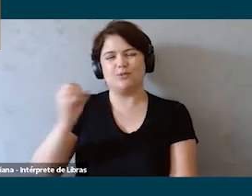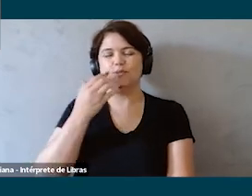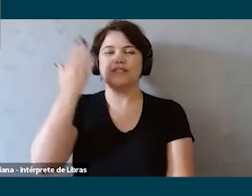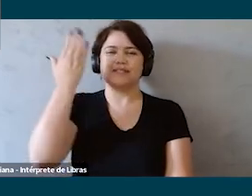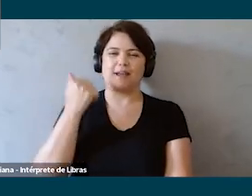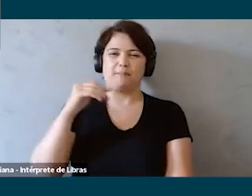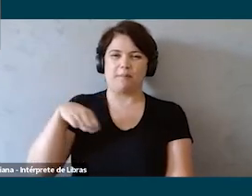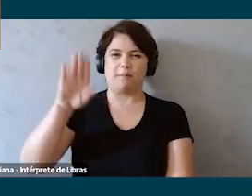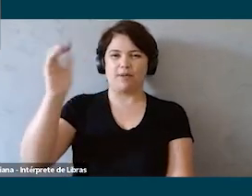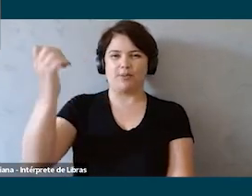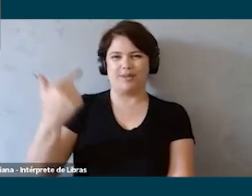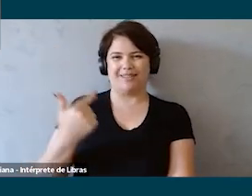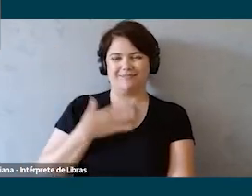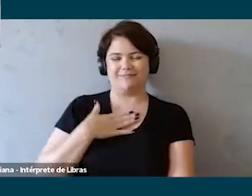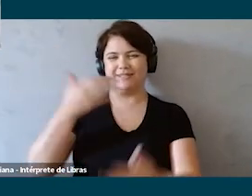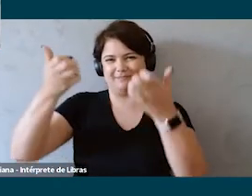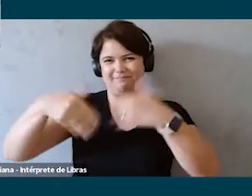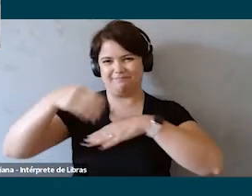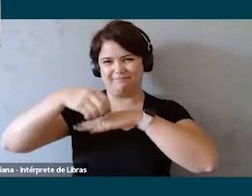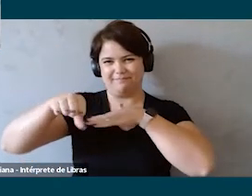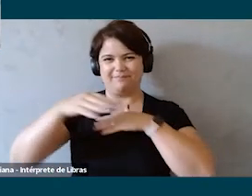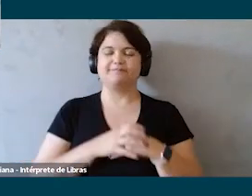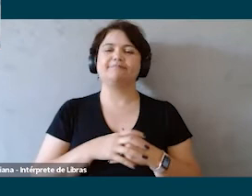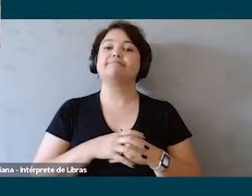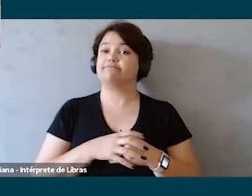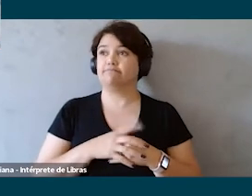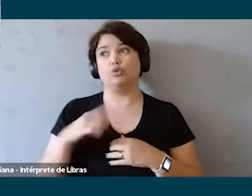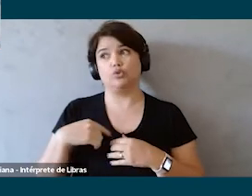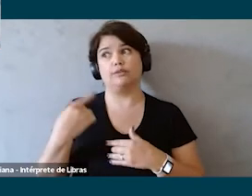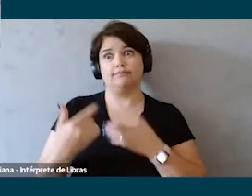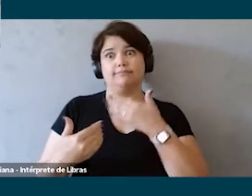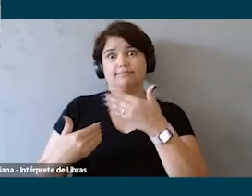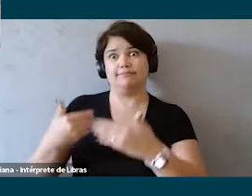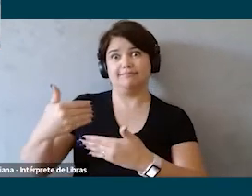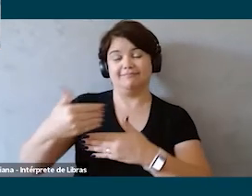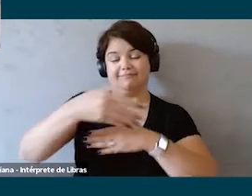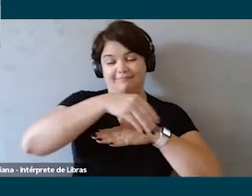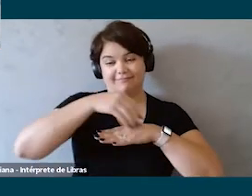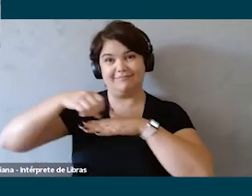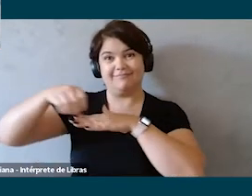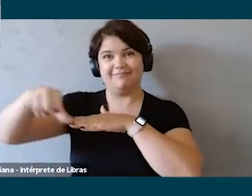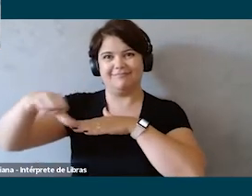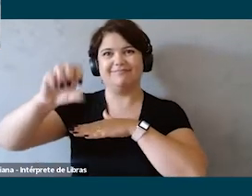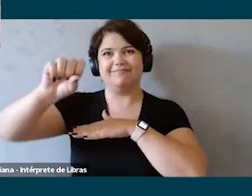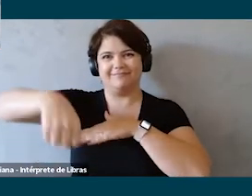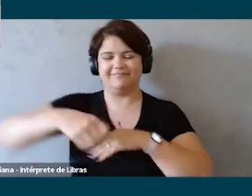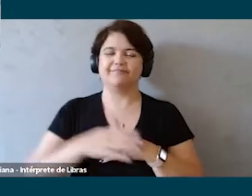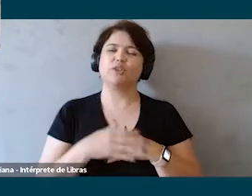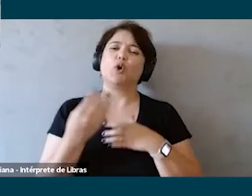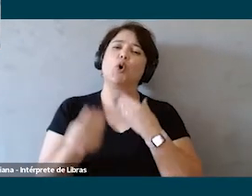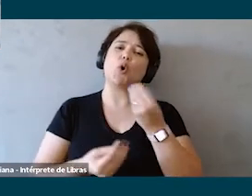ele que sabe mais desse ponto muito bom estamos aplicando estamos replicando e